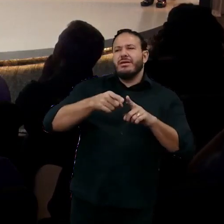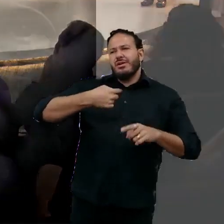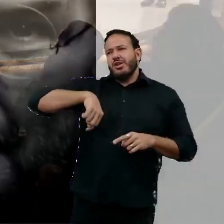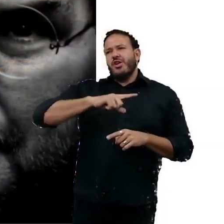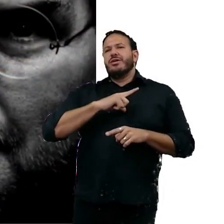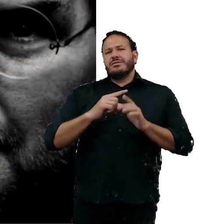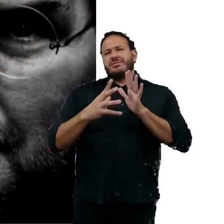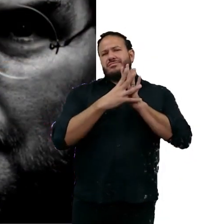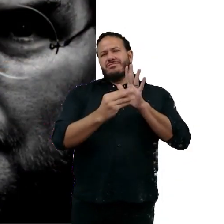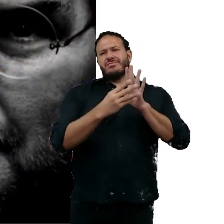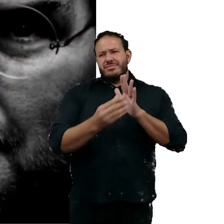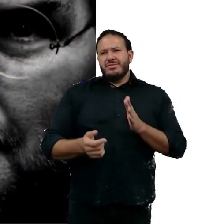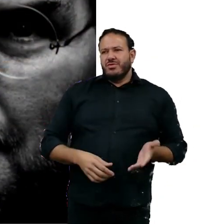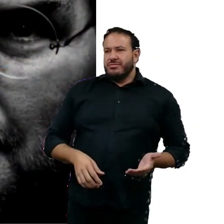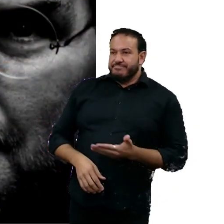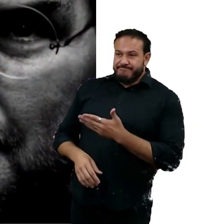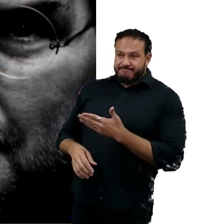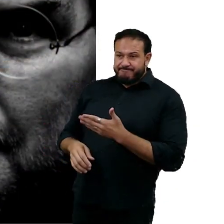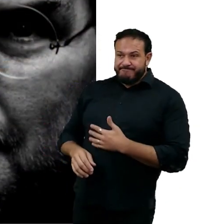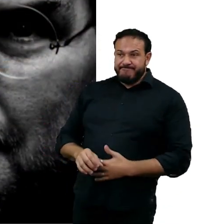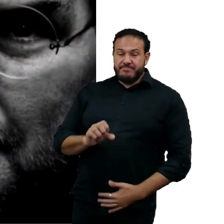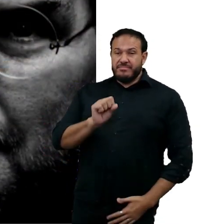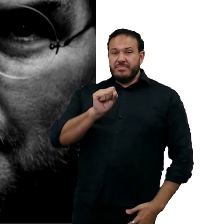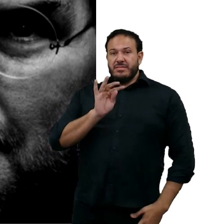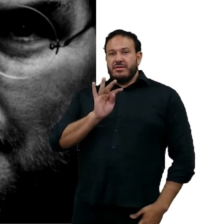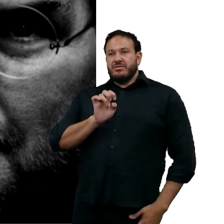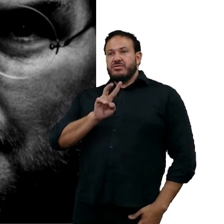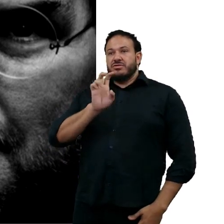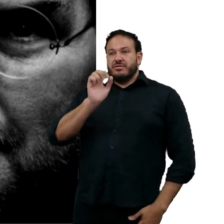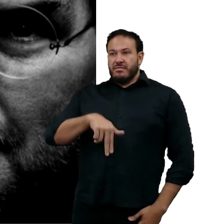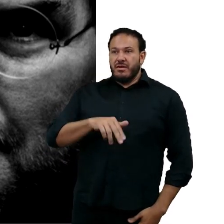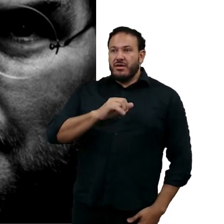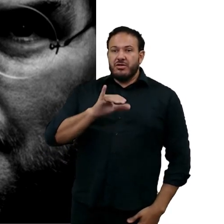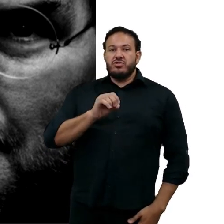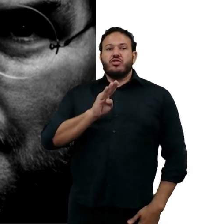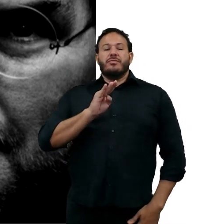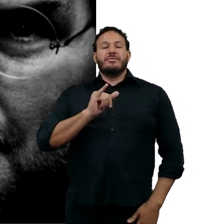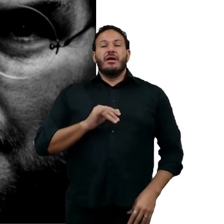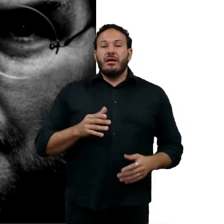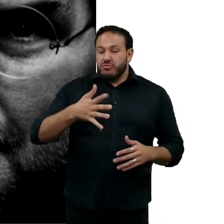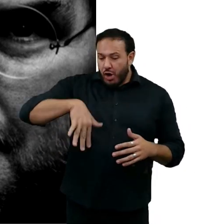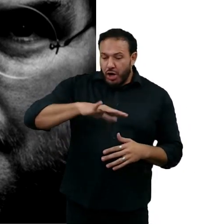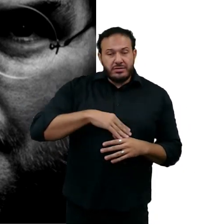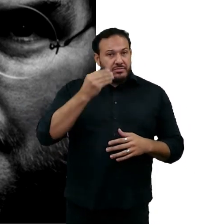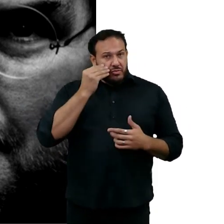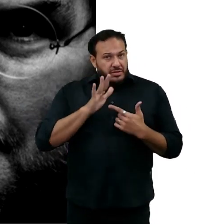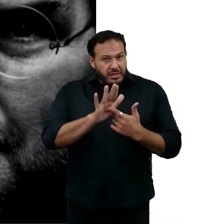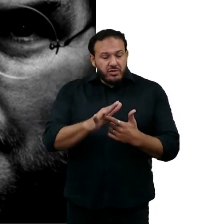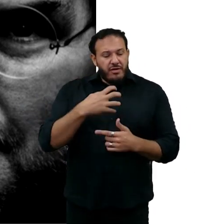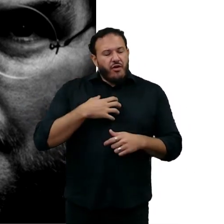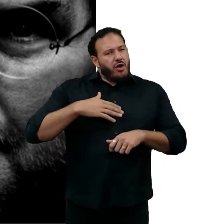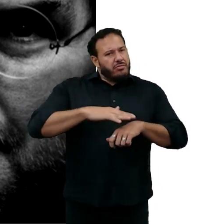o Steve Jobs, que tinham visão de onde as coisas iriam. E é isso que nós tentamos fazer de forma bem honesta.